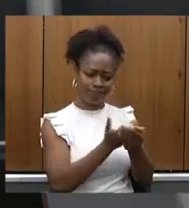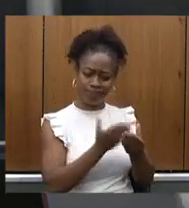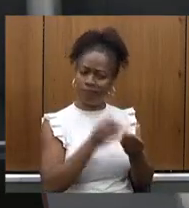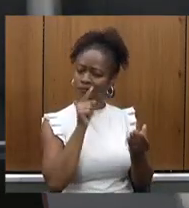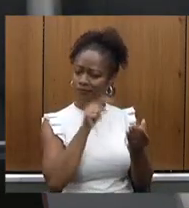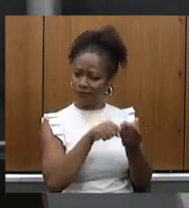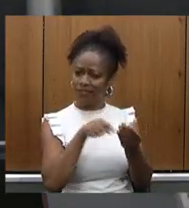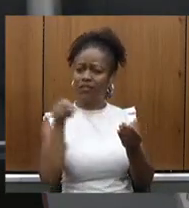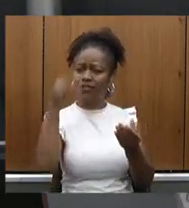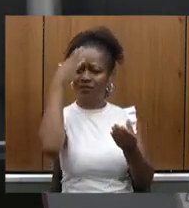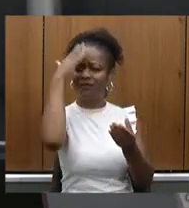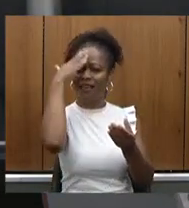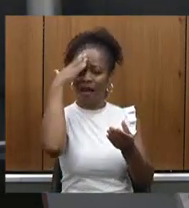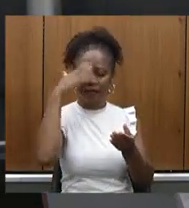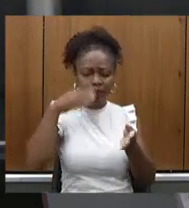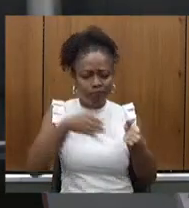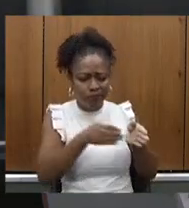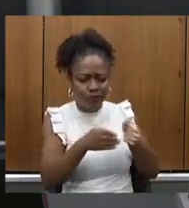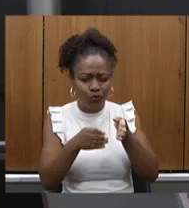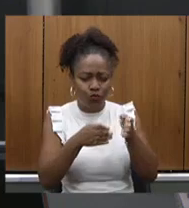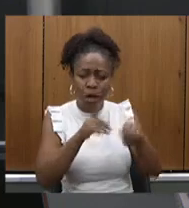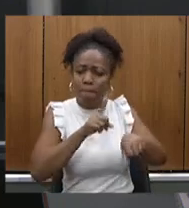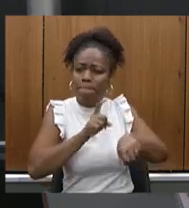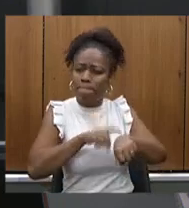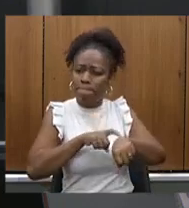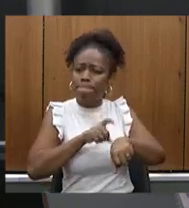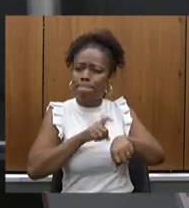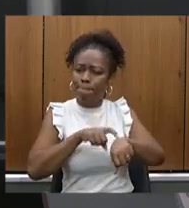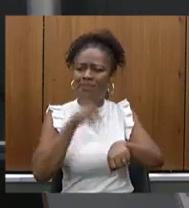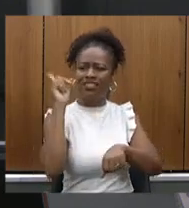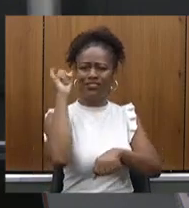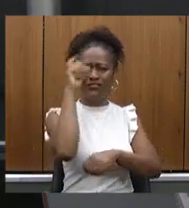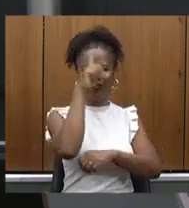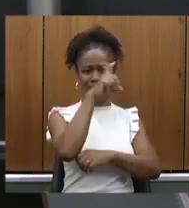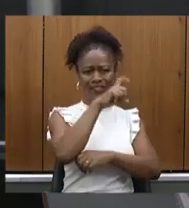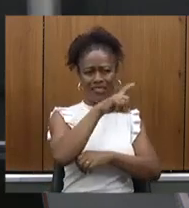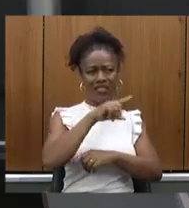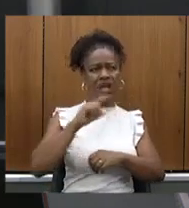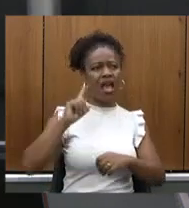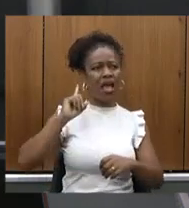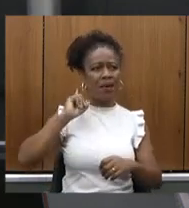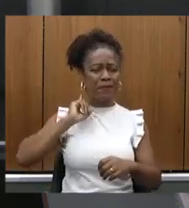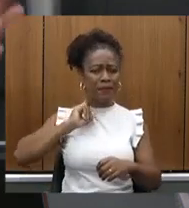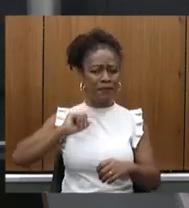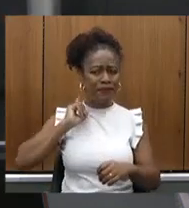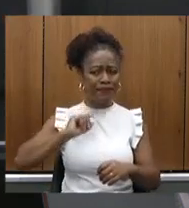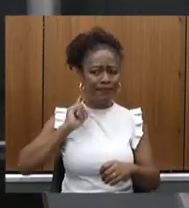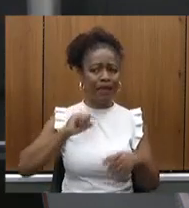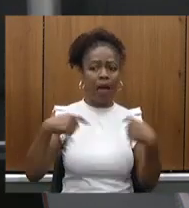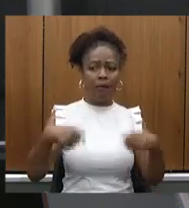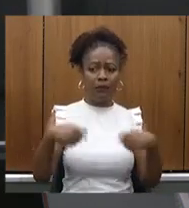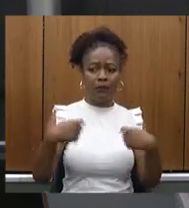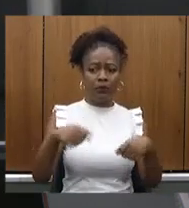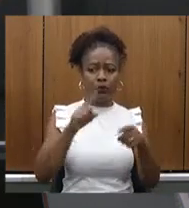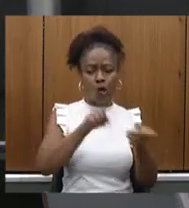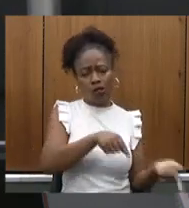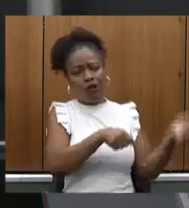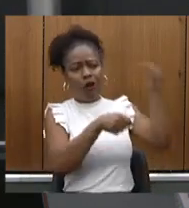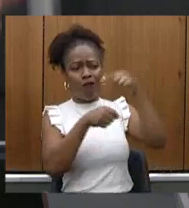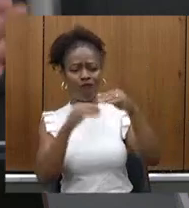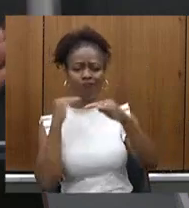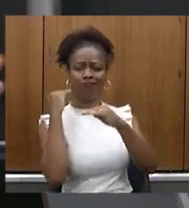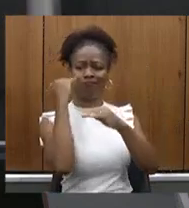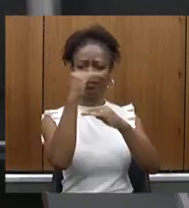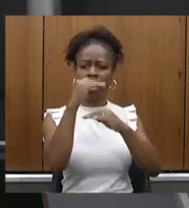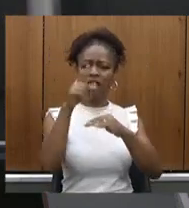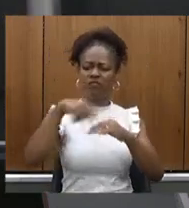conduzir conduzir num momento difícil em que Minas muito precisou deu a volta por cima e vossa excelência